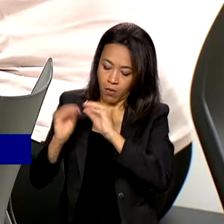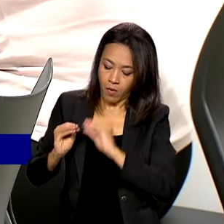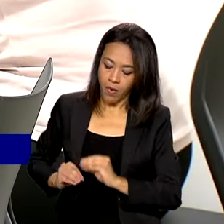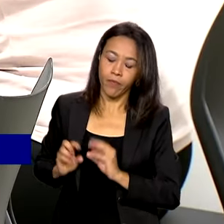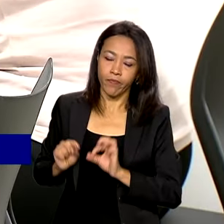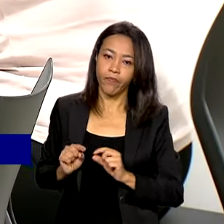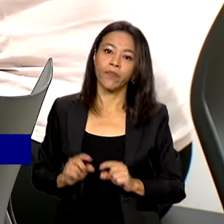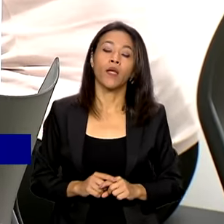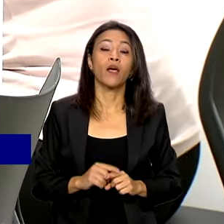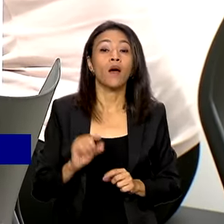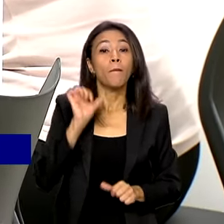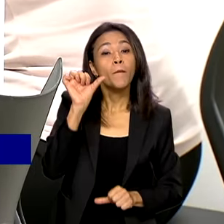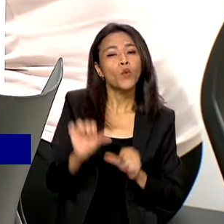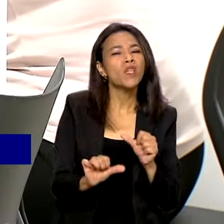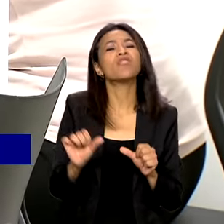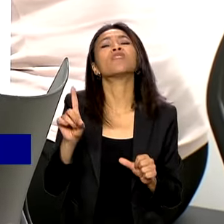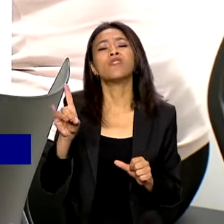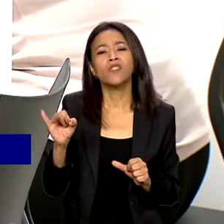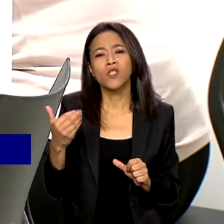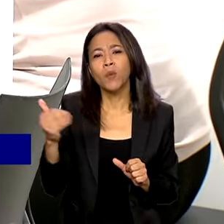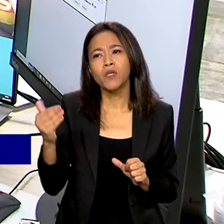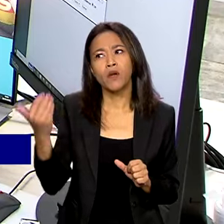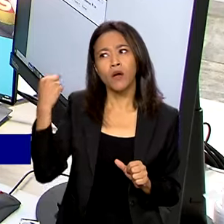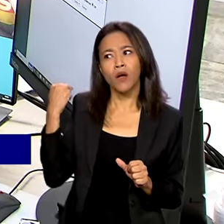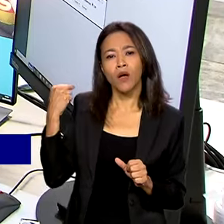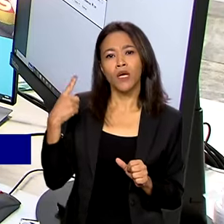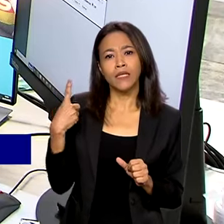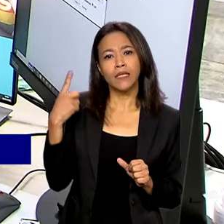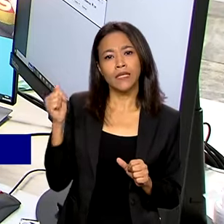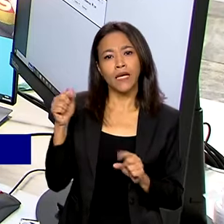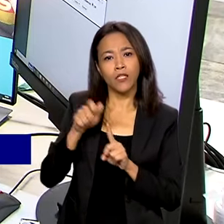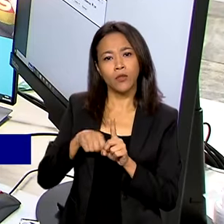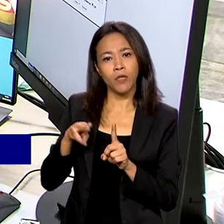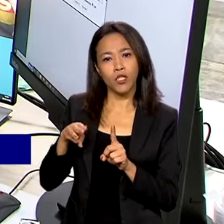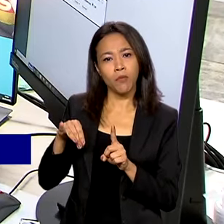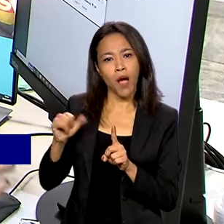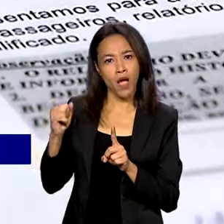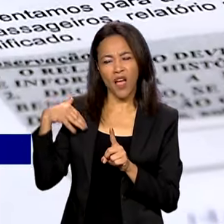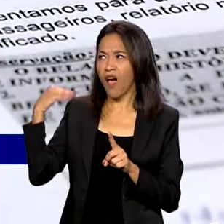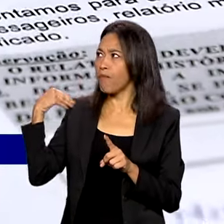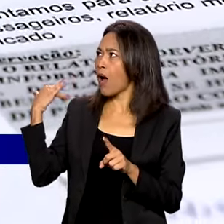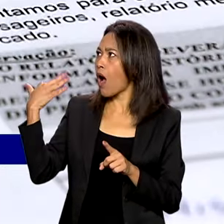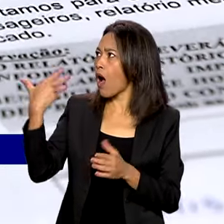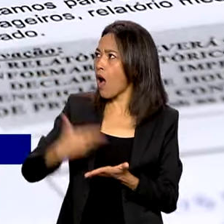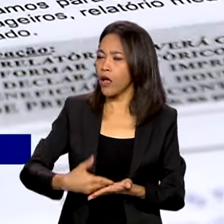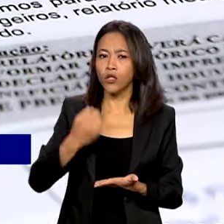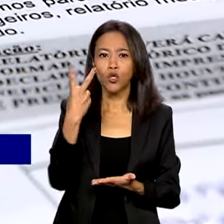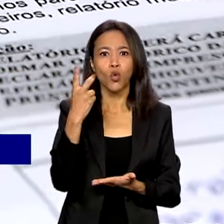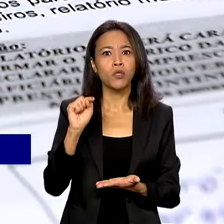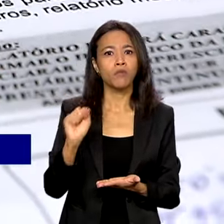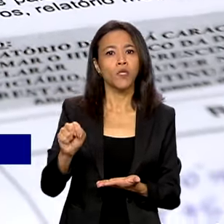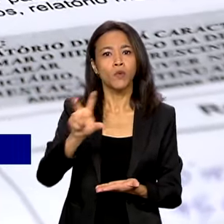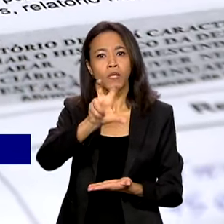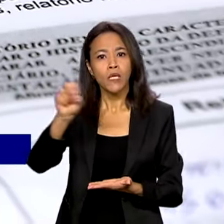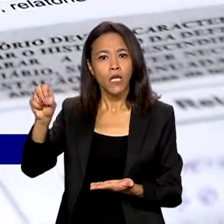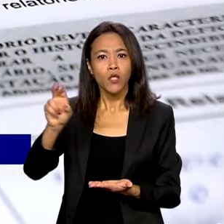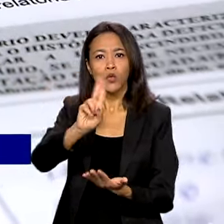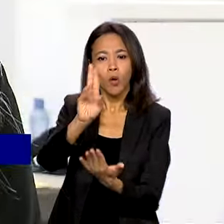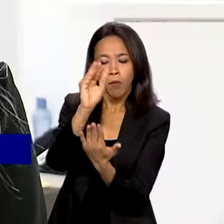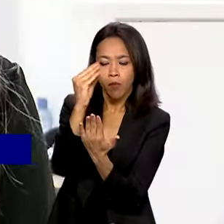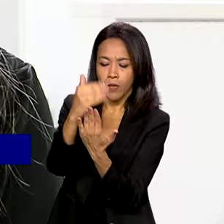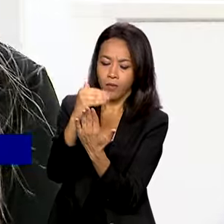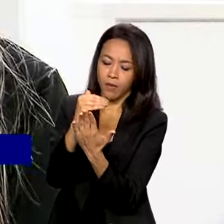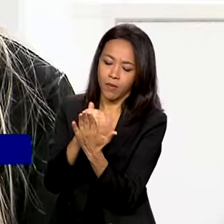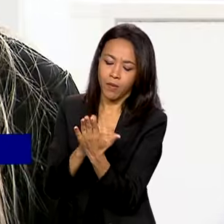mudanças começaram no dia 17 de maio. De lá para cá, já foram mais de 2.500 credenciamentos.